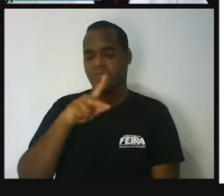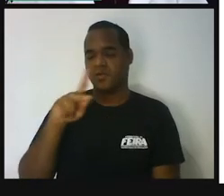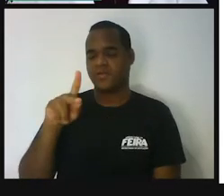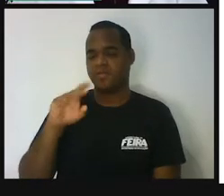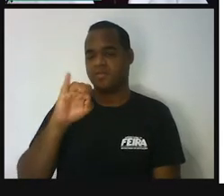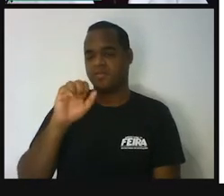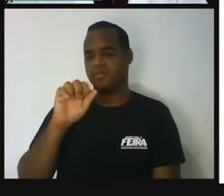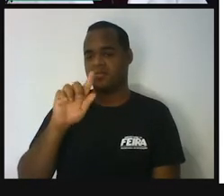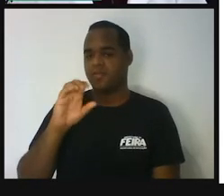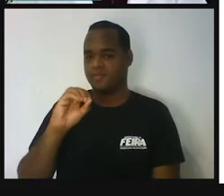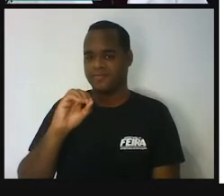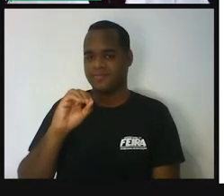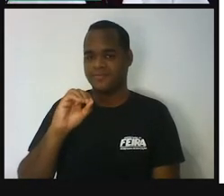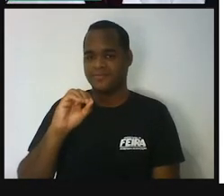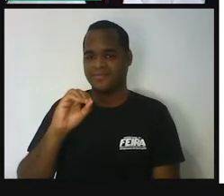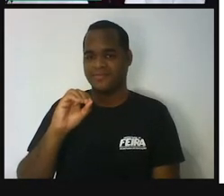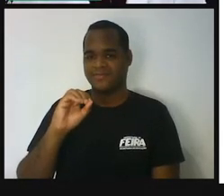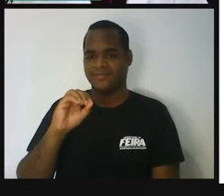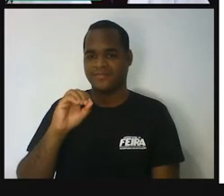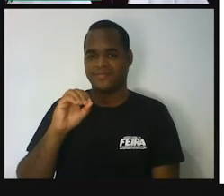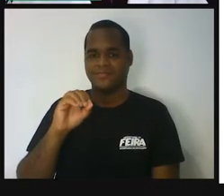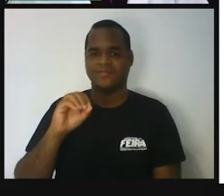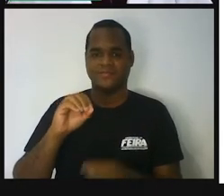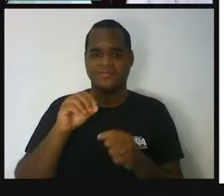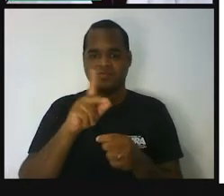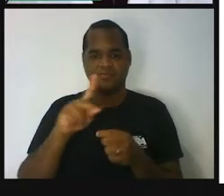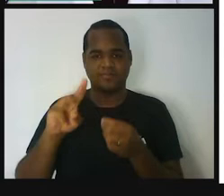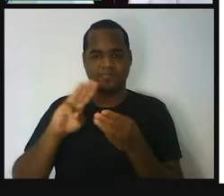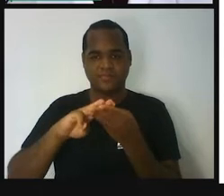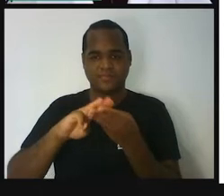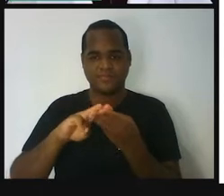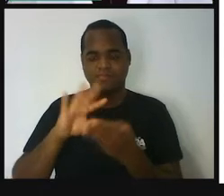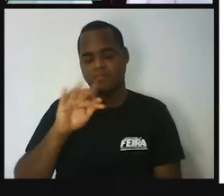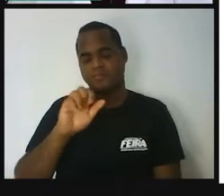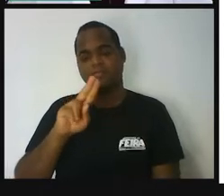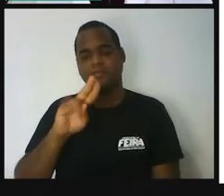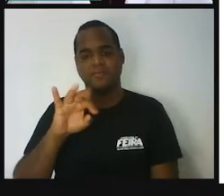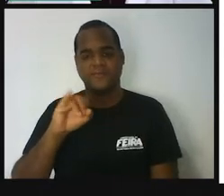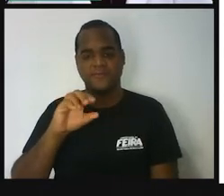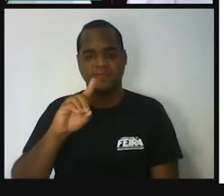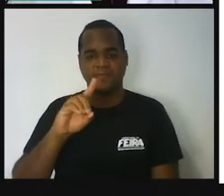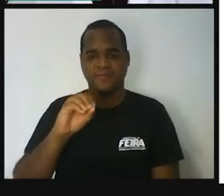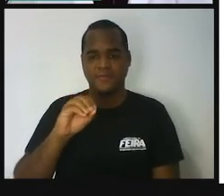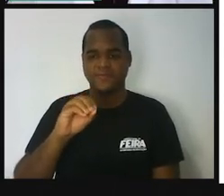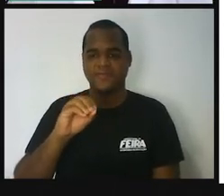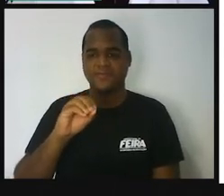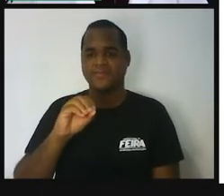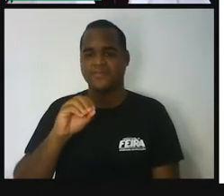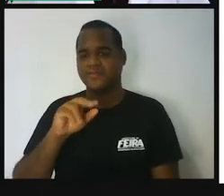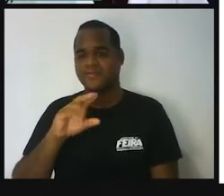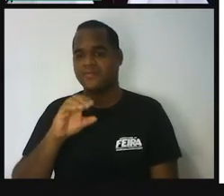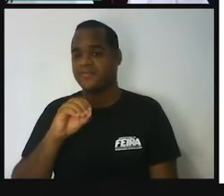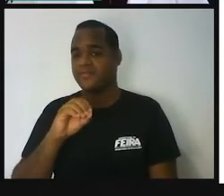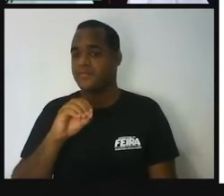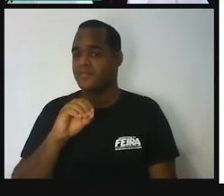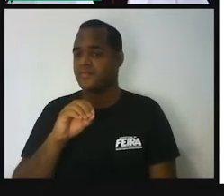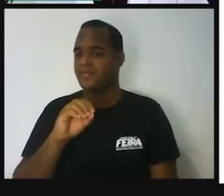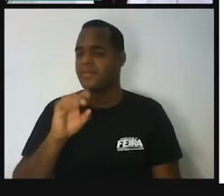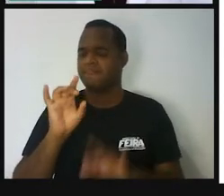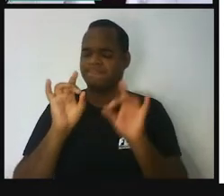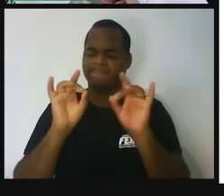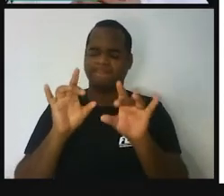Iago Ramos, sou professor da Escola Municipal Faustino Dias Lima, professor dessa